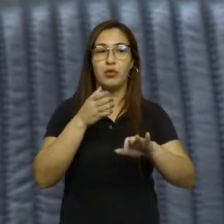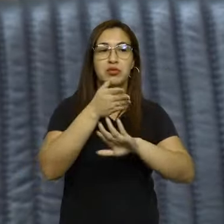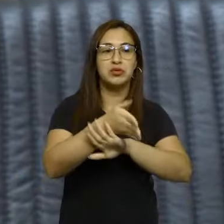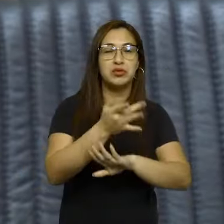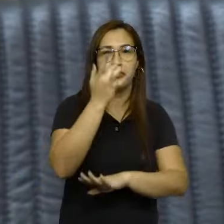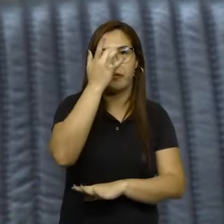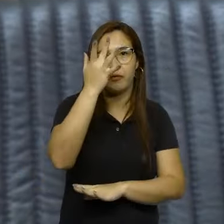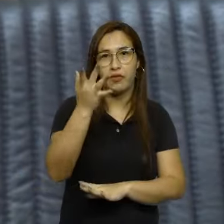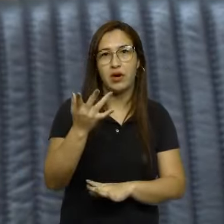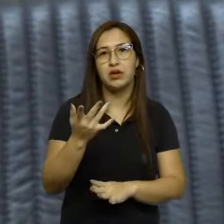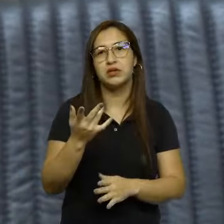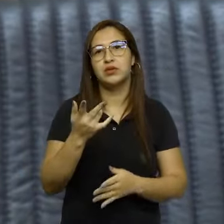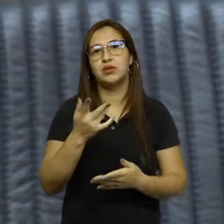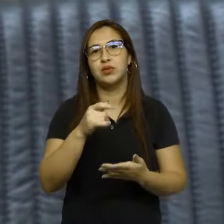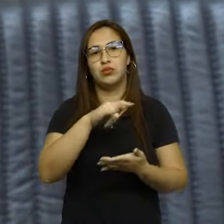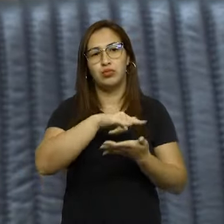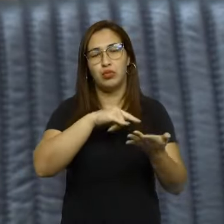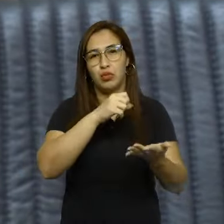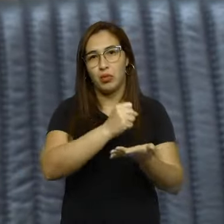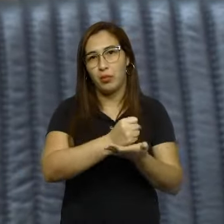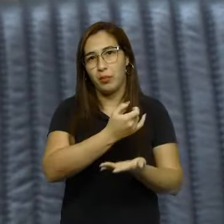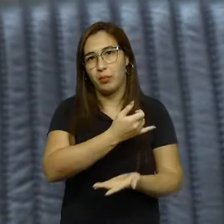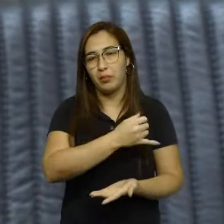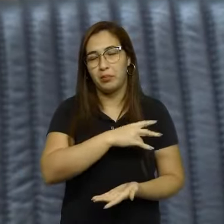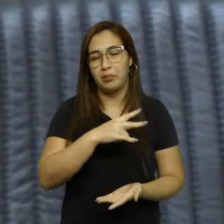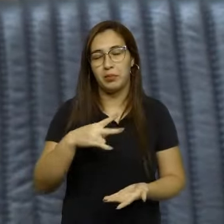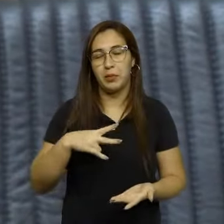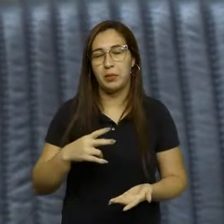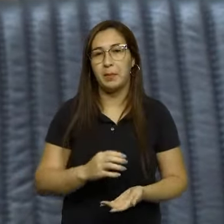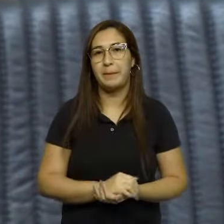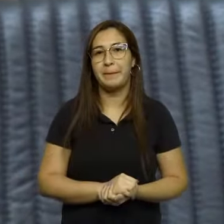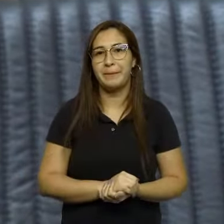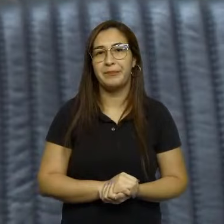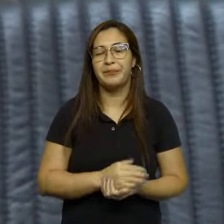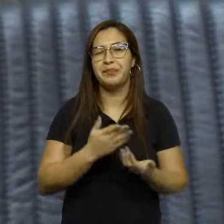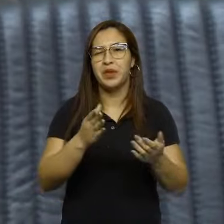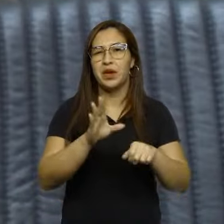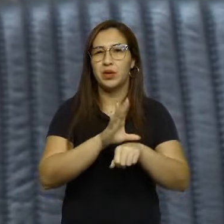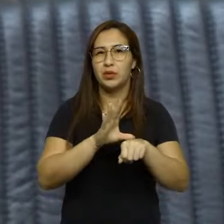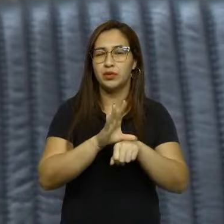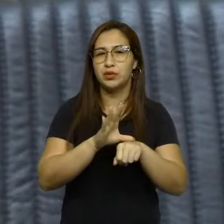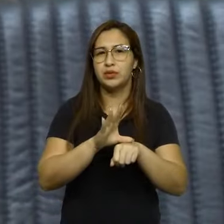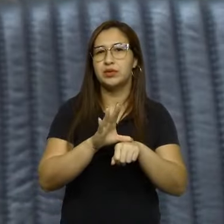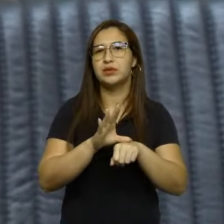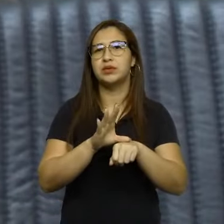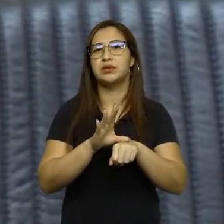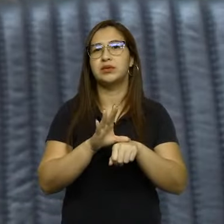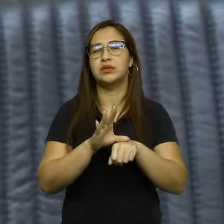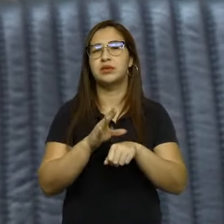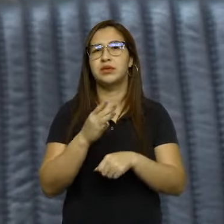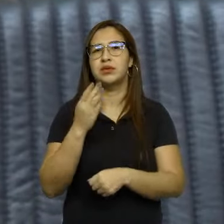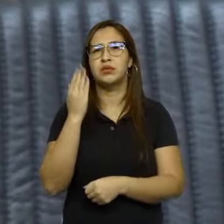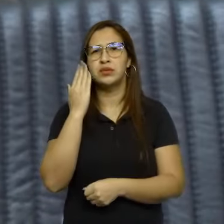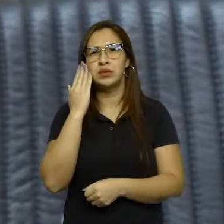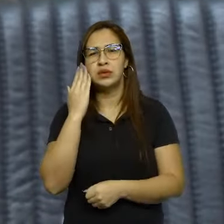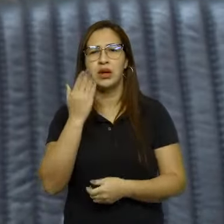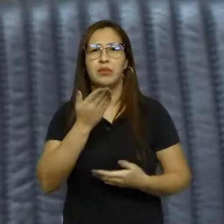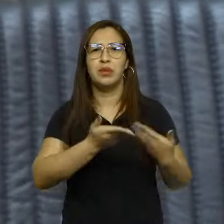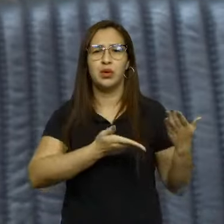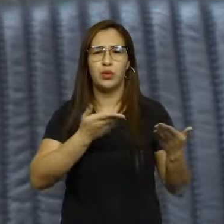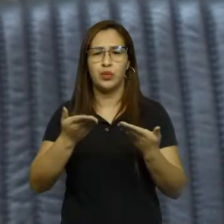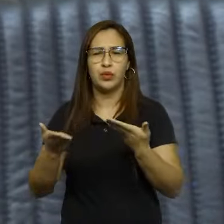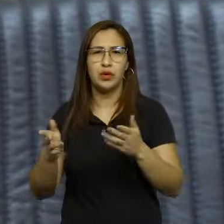a nossa perspectiva dessa previsão constitucional, e sabemos aí também do cuidado dos órgãos